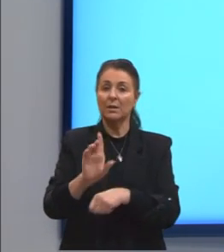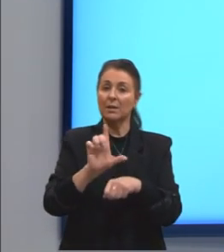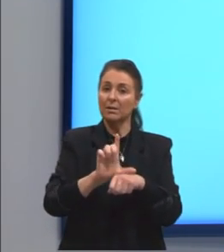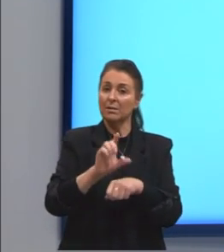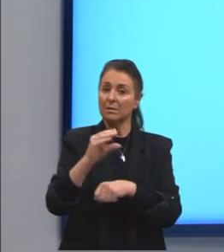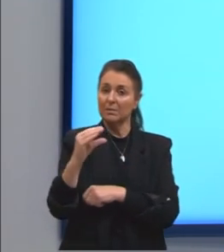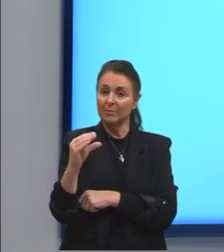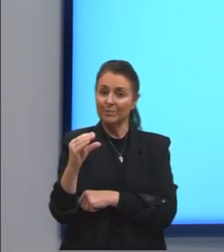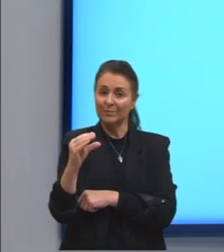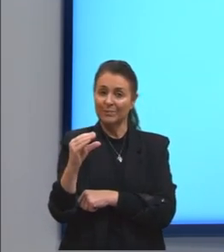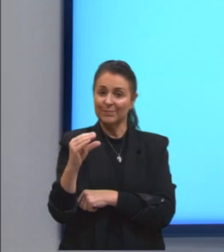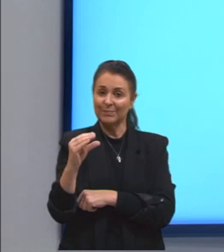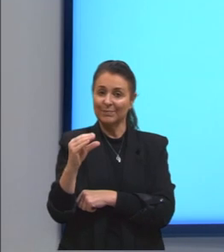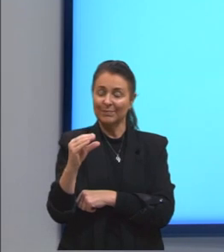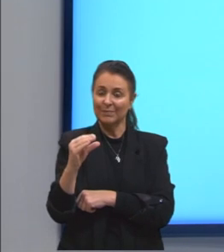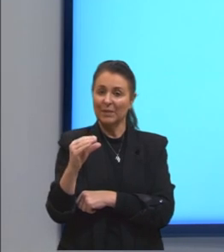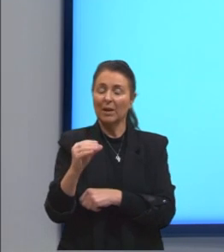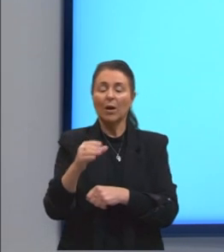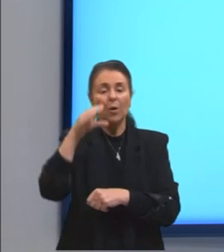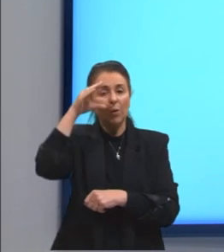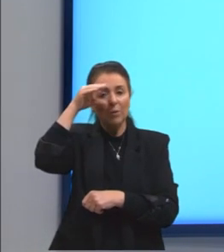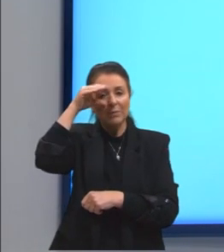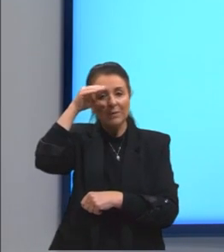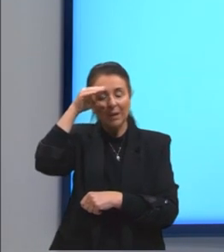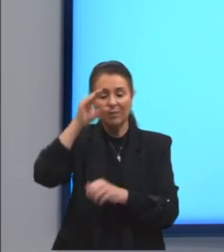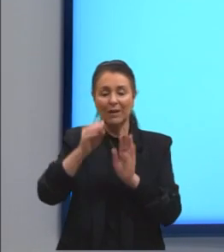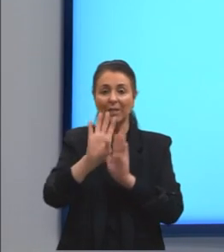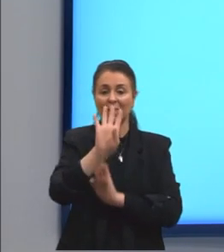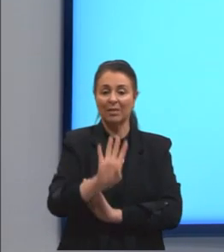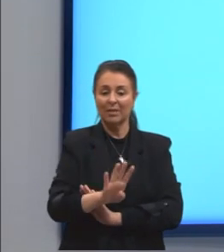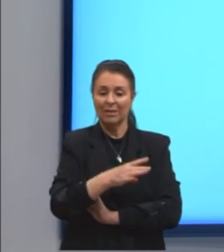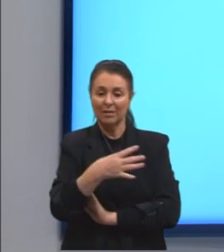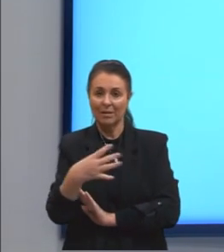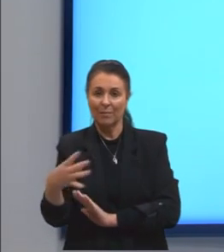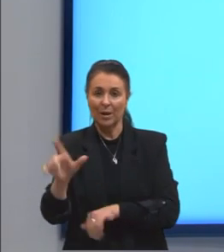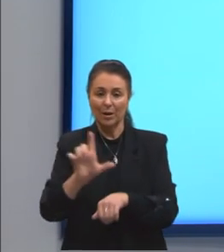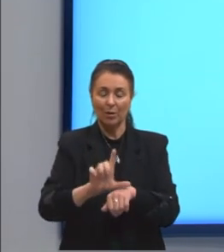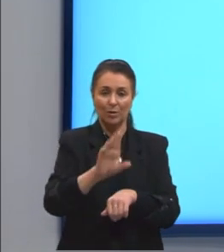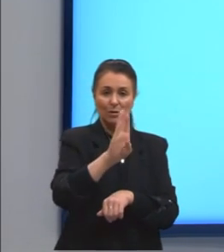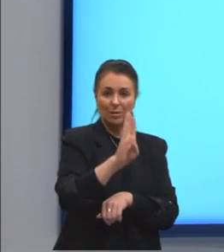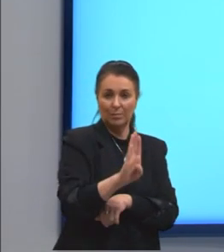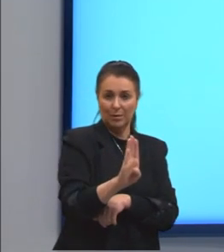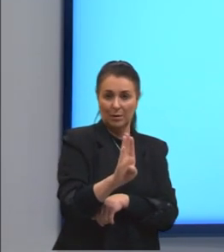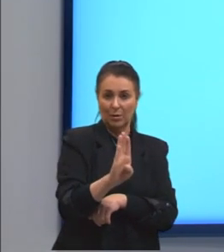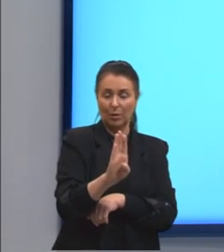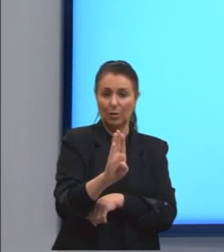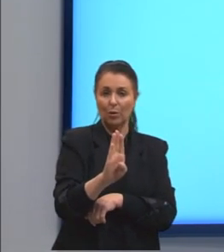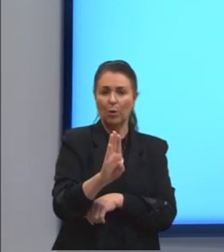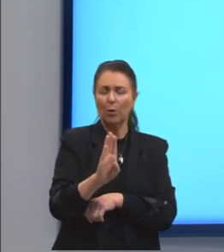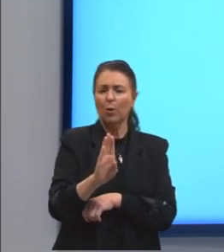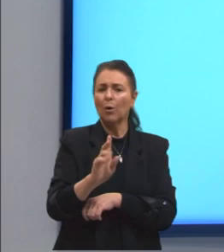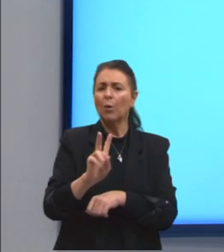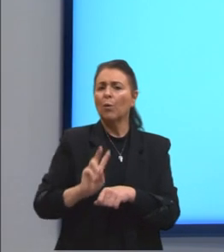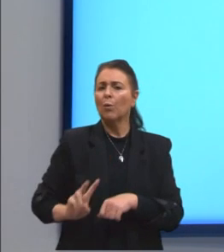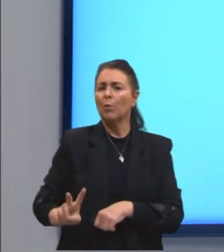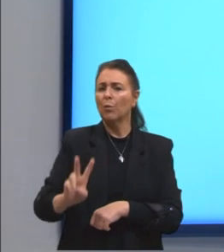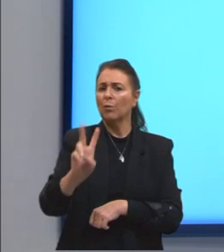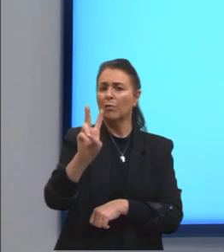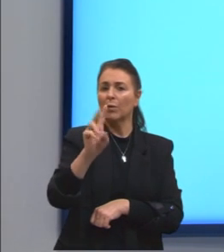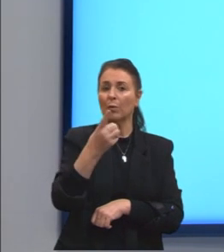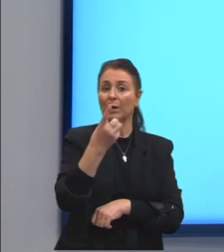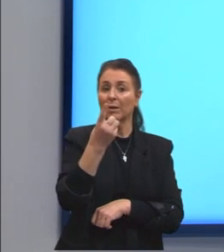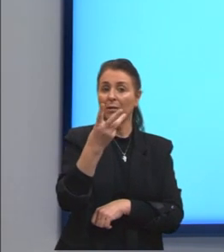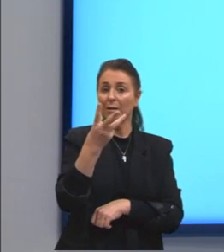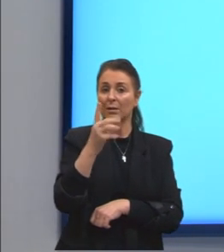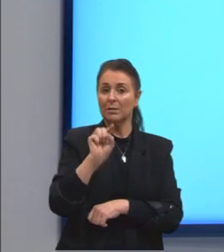loja C. Observando aqui na tabela. Loja B, o valor oferecido pelo carro era R$ 13 mil